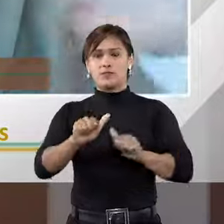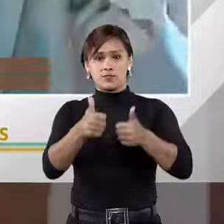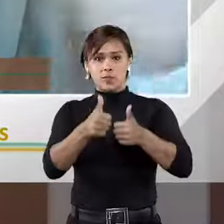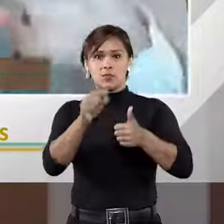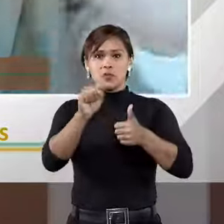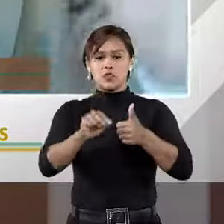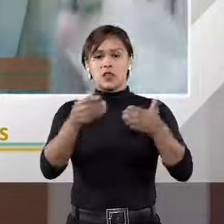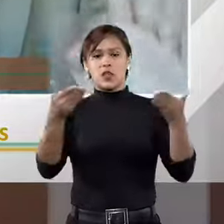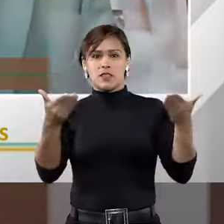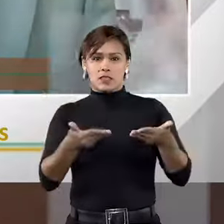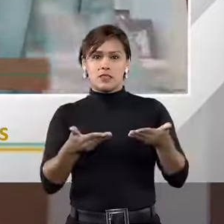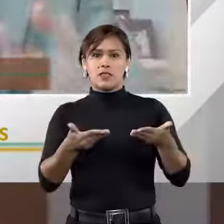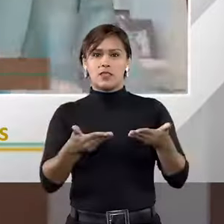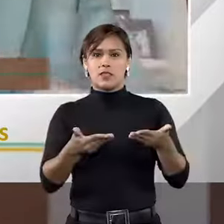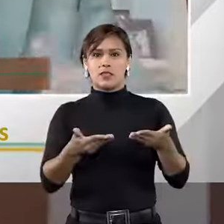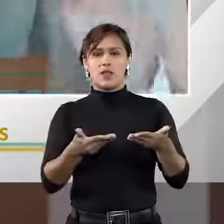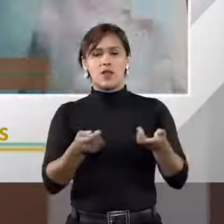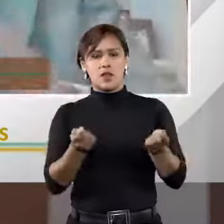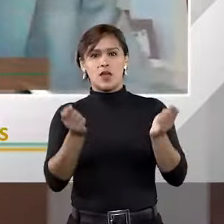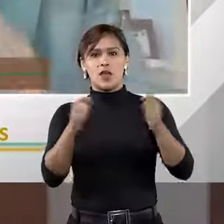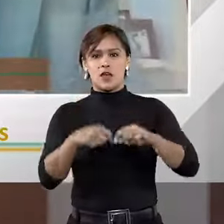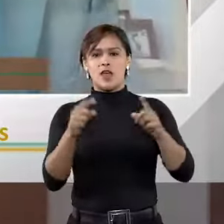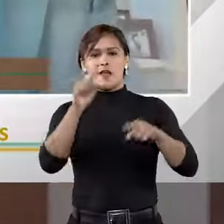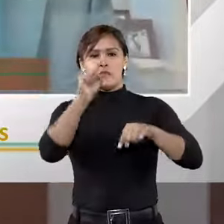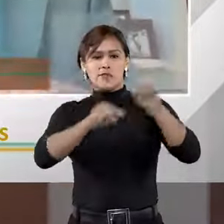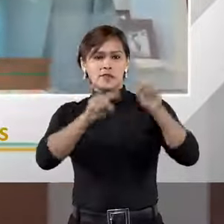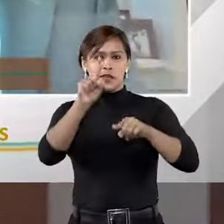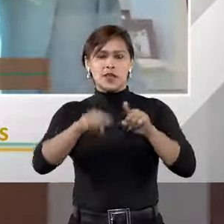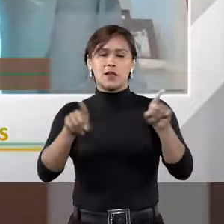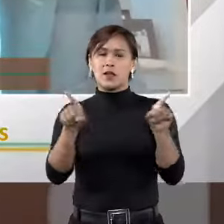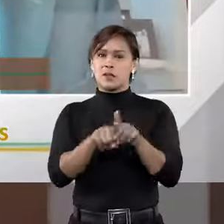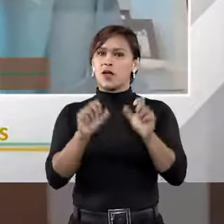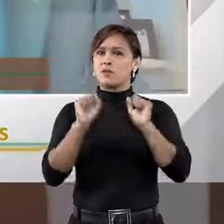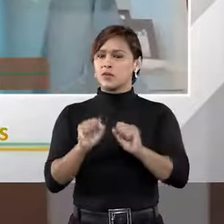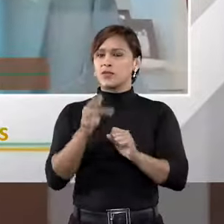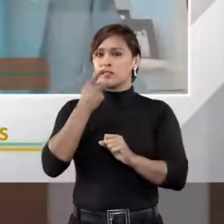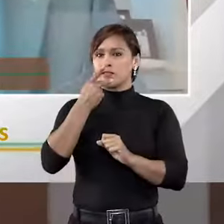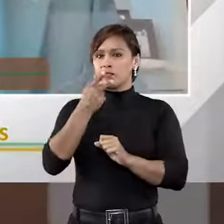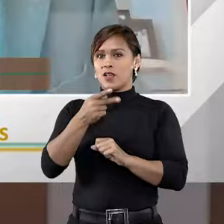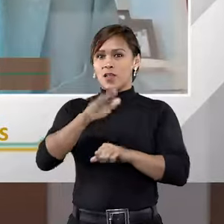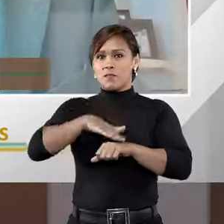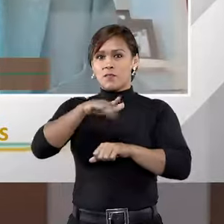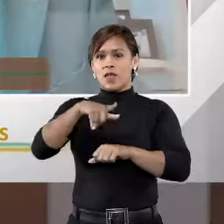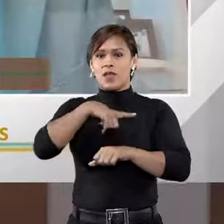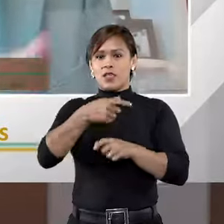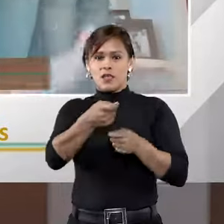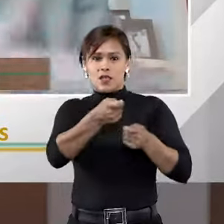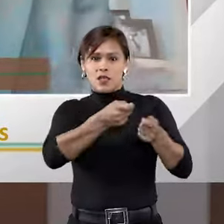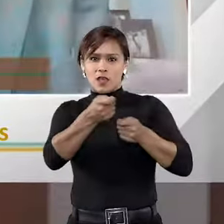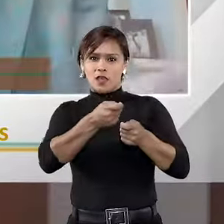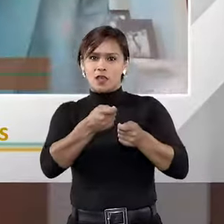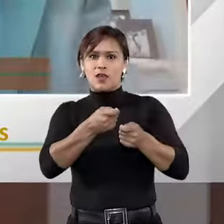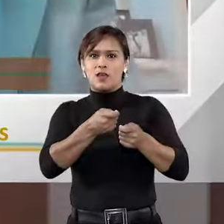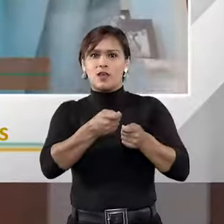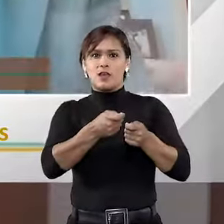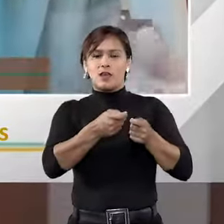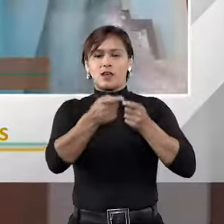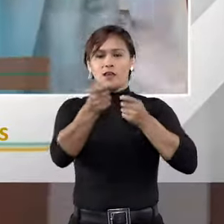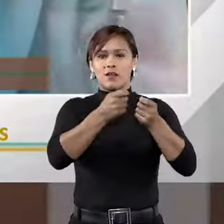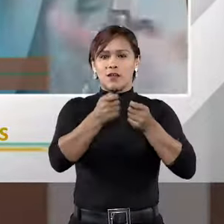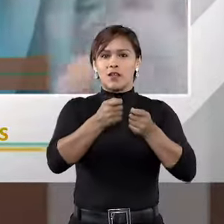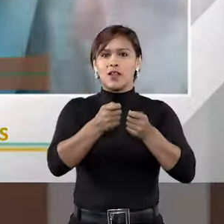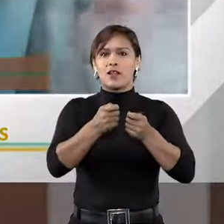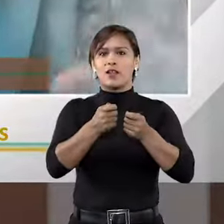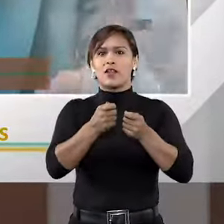Então, o momento é variado. Mas, dá para dizer mais, existe aquela arbitragem de deslocamento, na